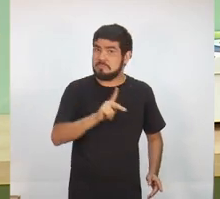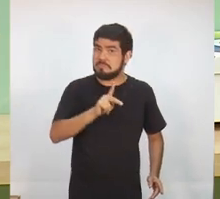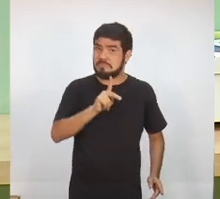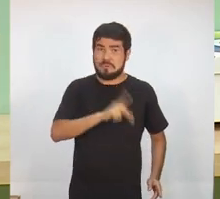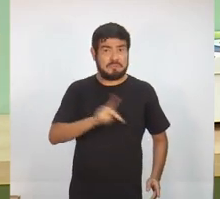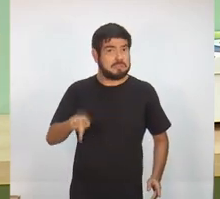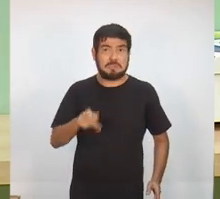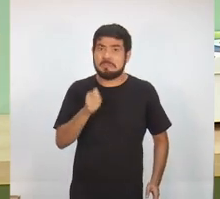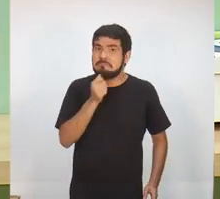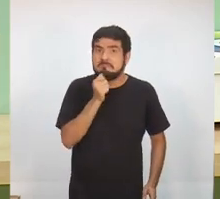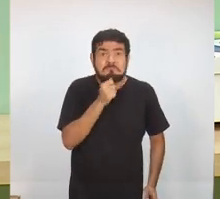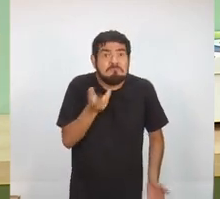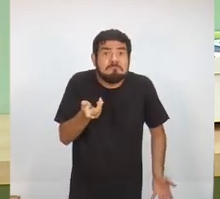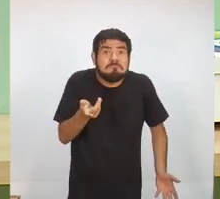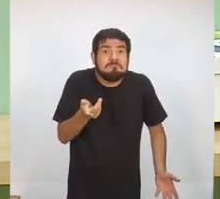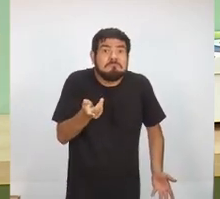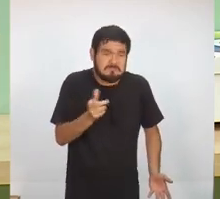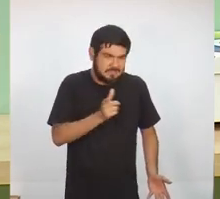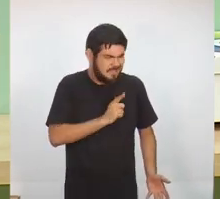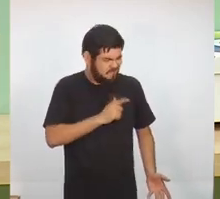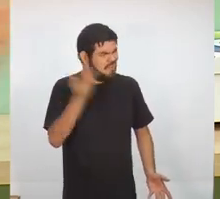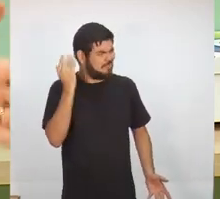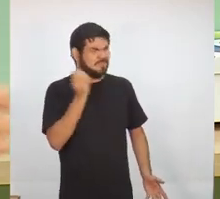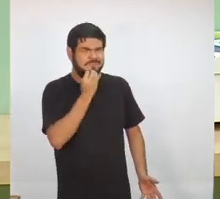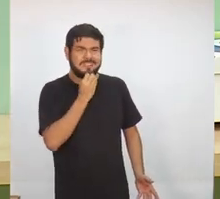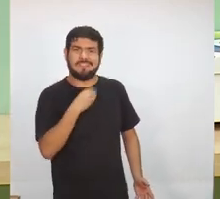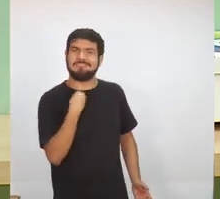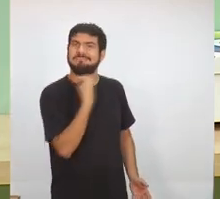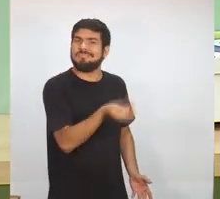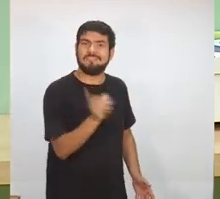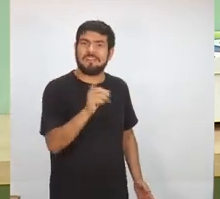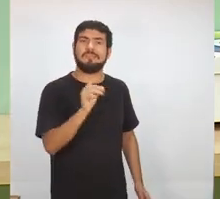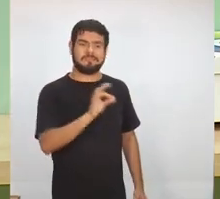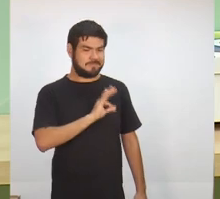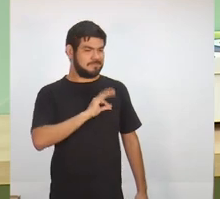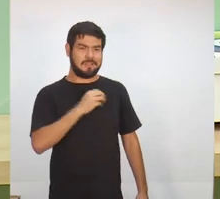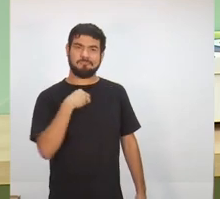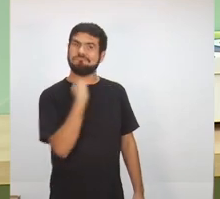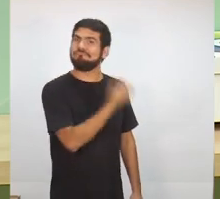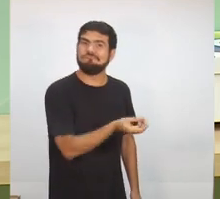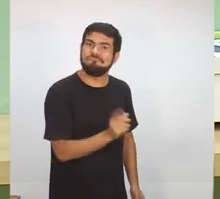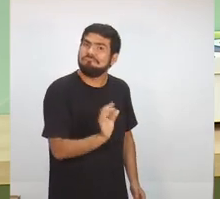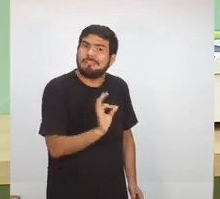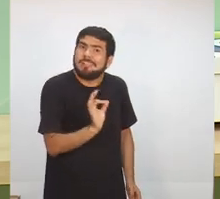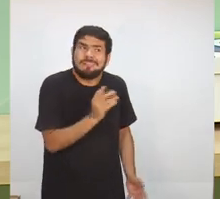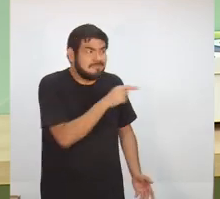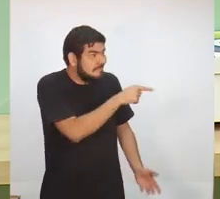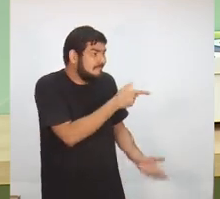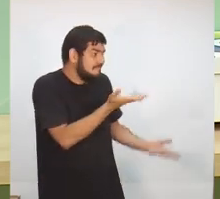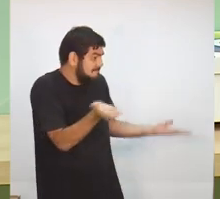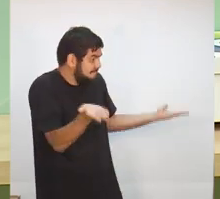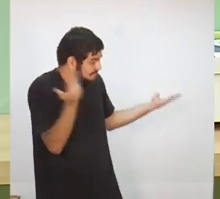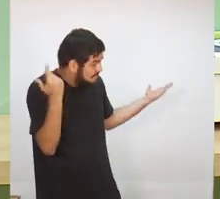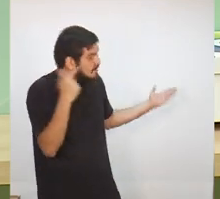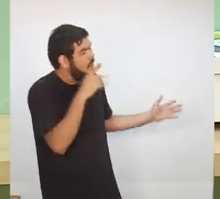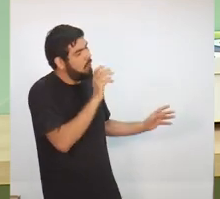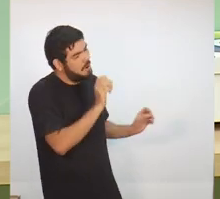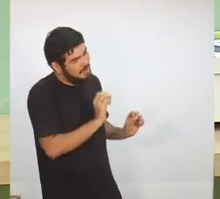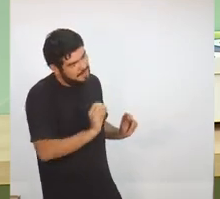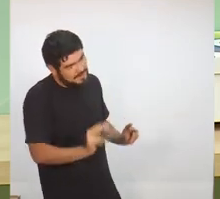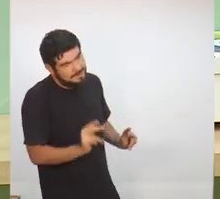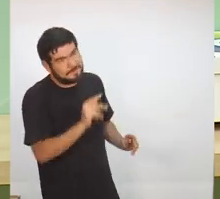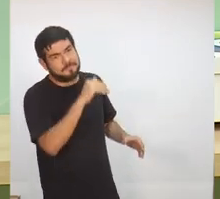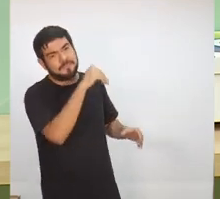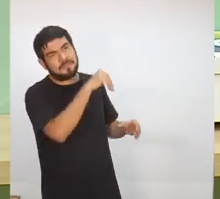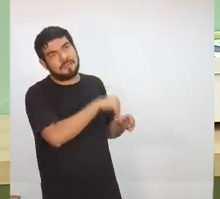deu. Teve essa oportunidade. Não diga que não teve, porque teve. Tinha dinheiro para fazer isso. Mas, candidato Davi, você